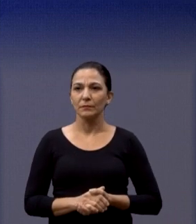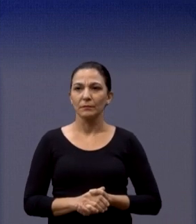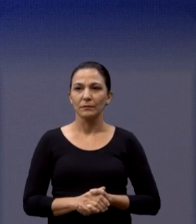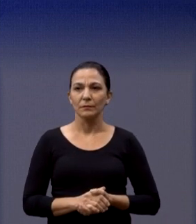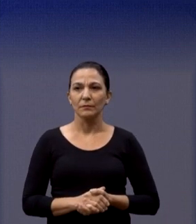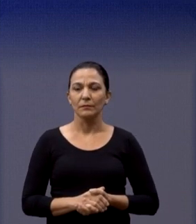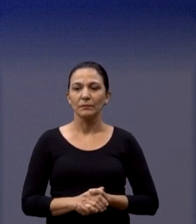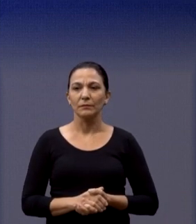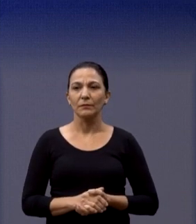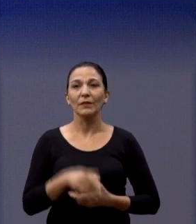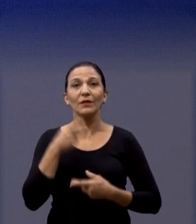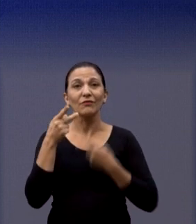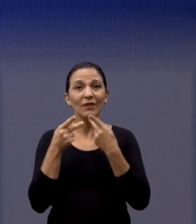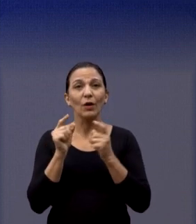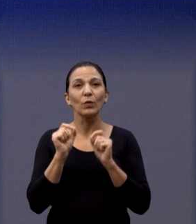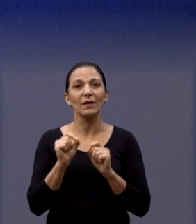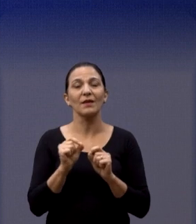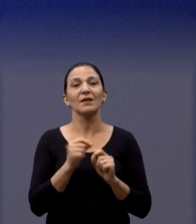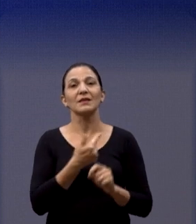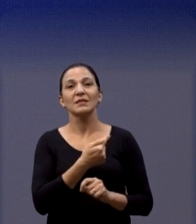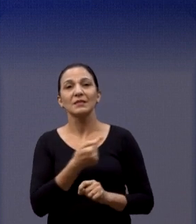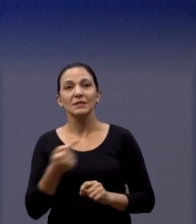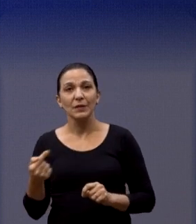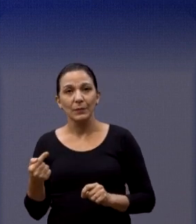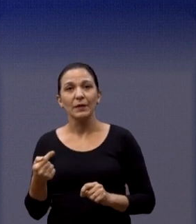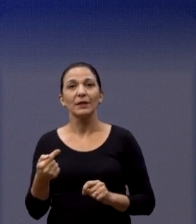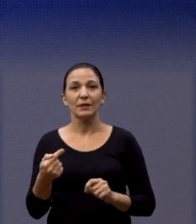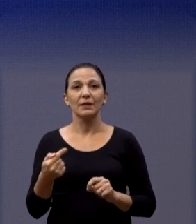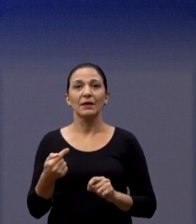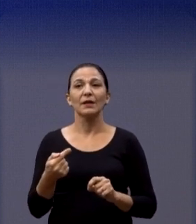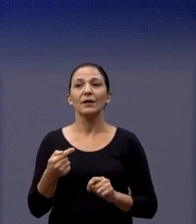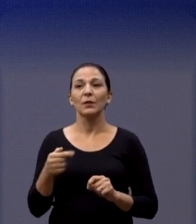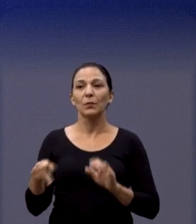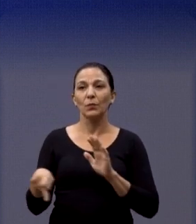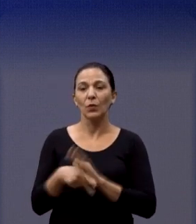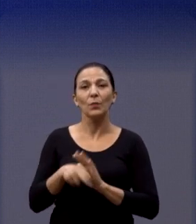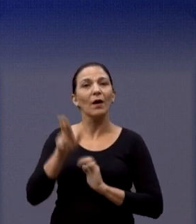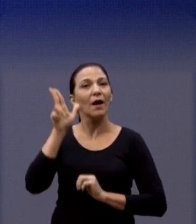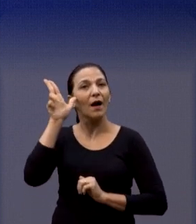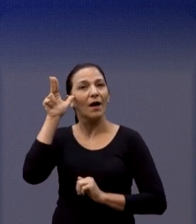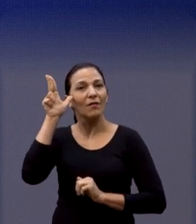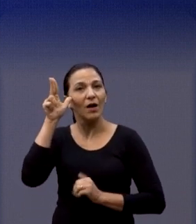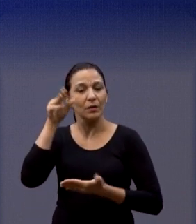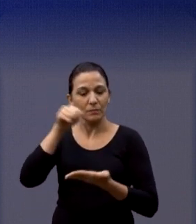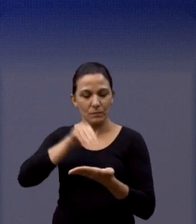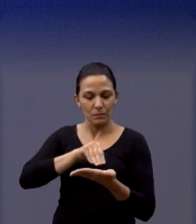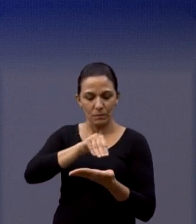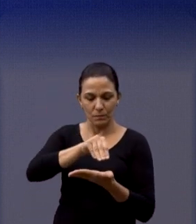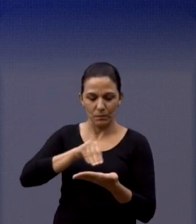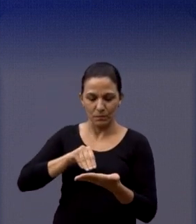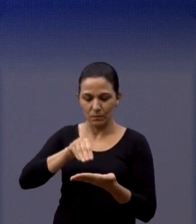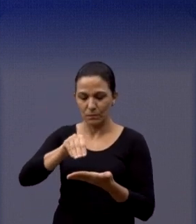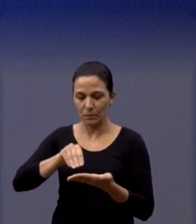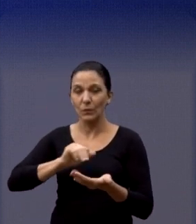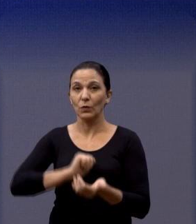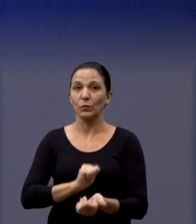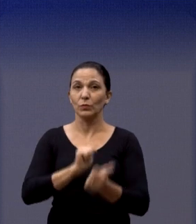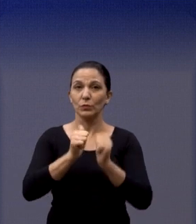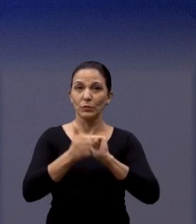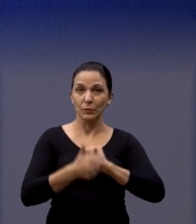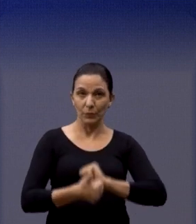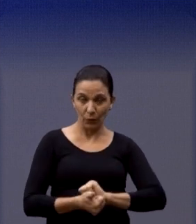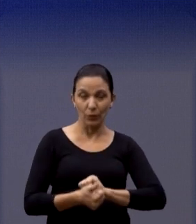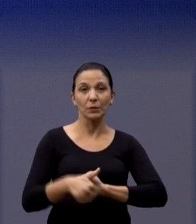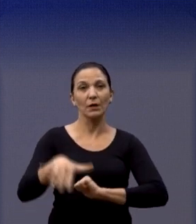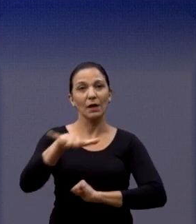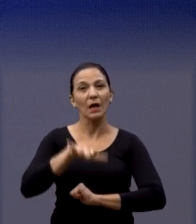Eu queria também falar um pouco sobre a semana do xadrez que vai acontecer agora, durante o carnaval, e vai se estender logo depois do